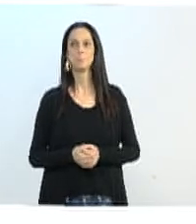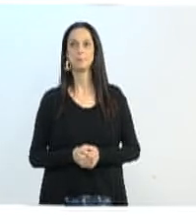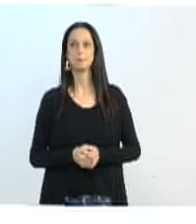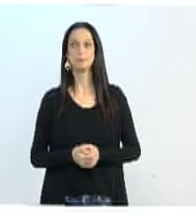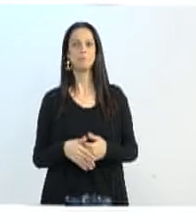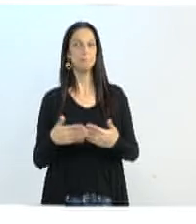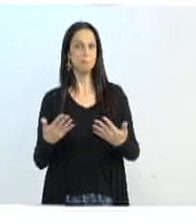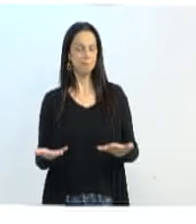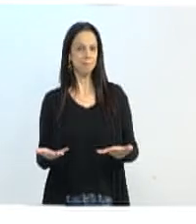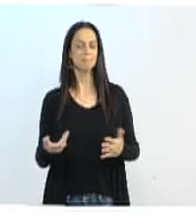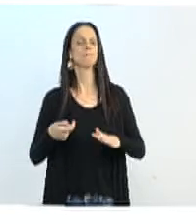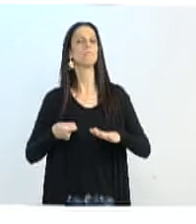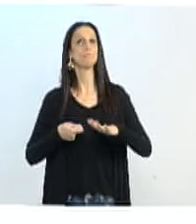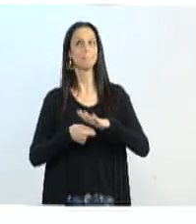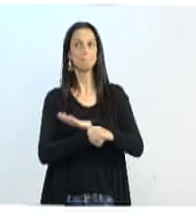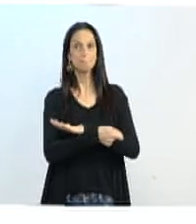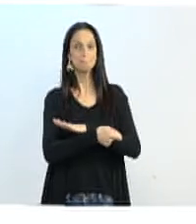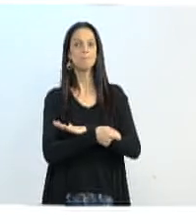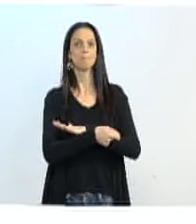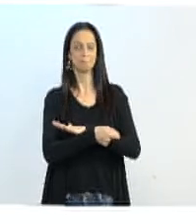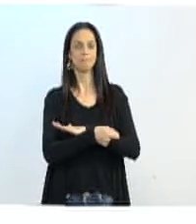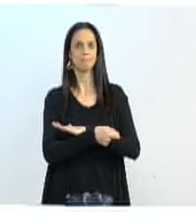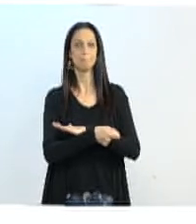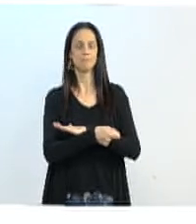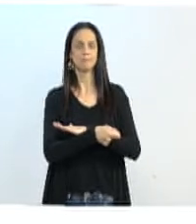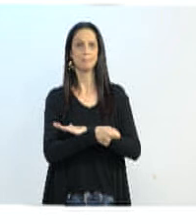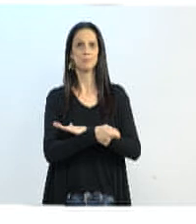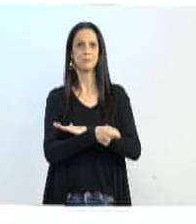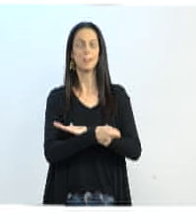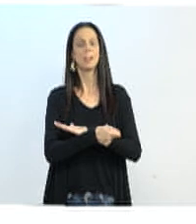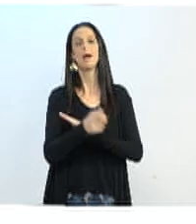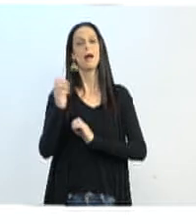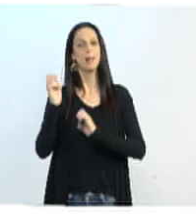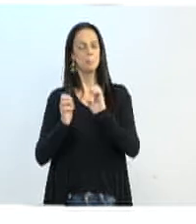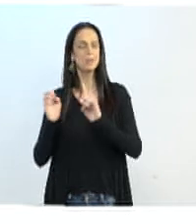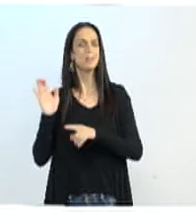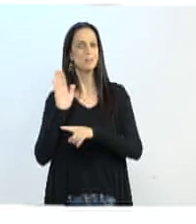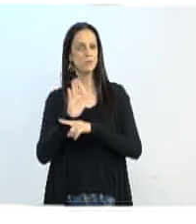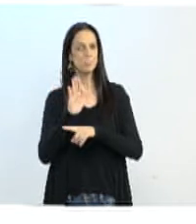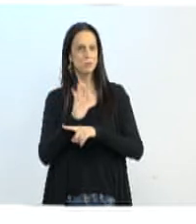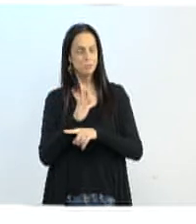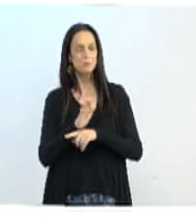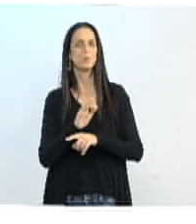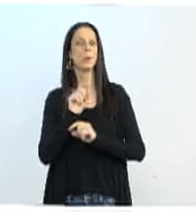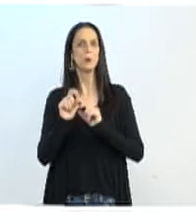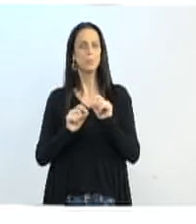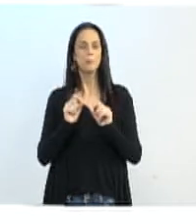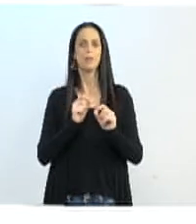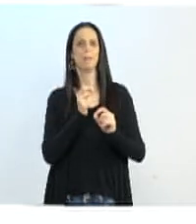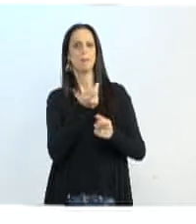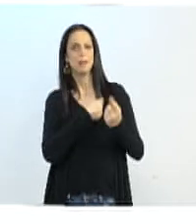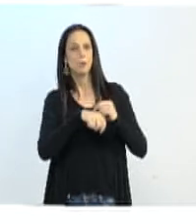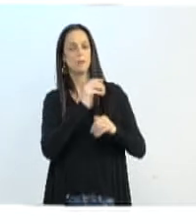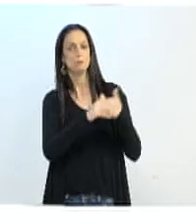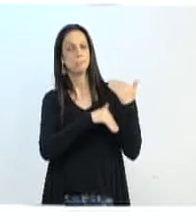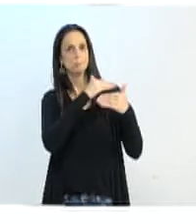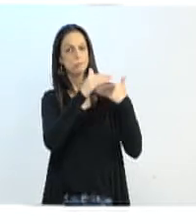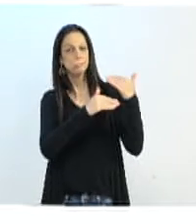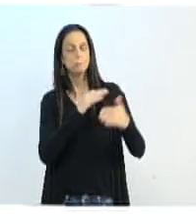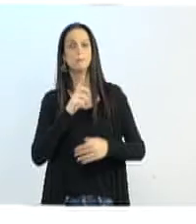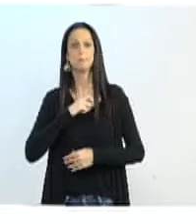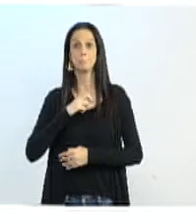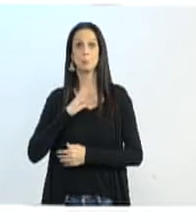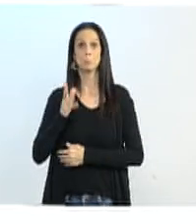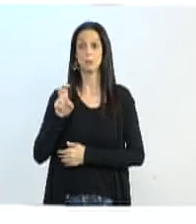Em termos de investimentos, essas empresas atraem investimentos de fora para desenvolver seus negócios. Nós tivemos cinco